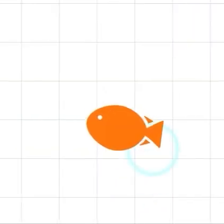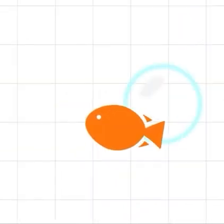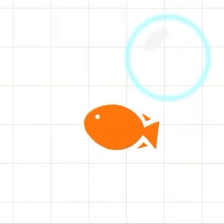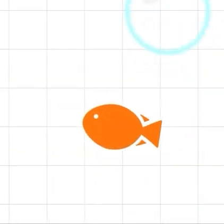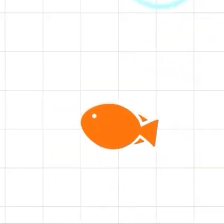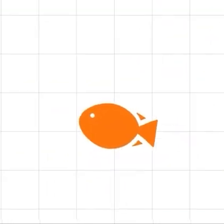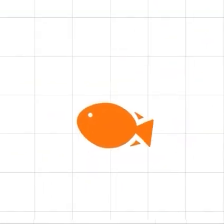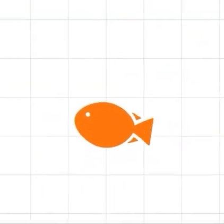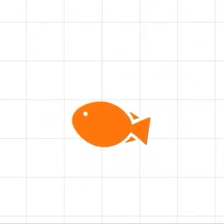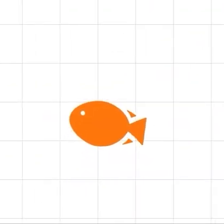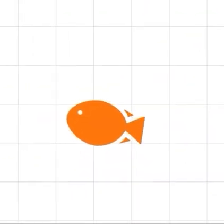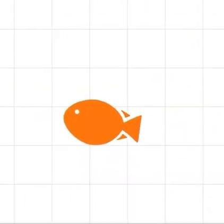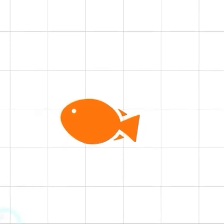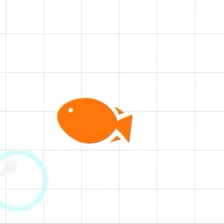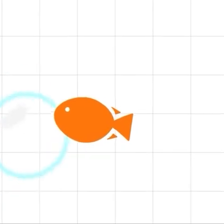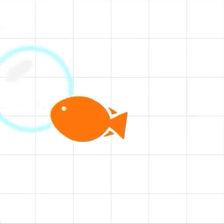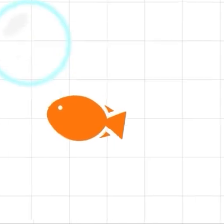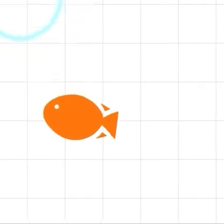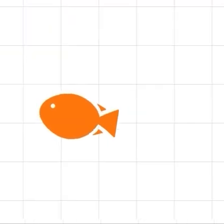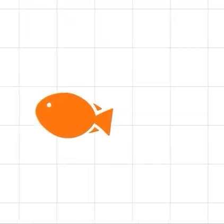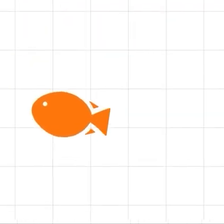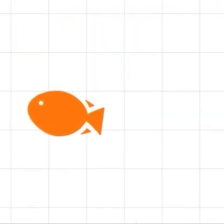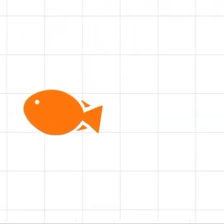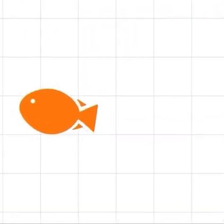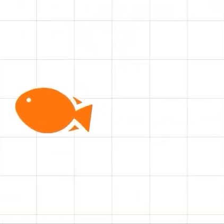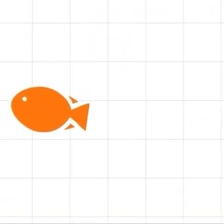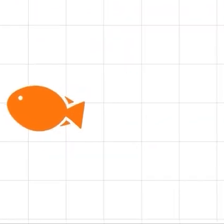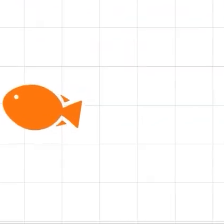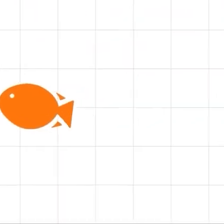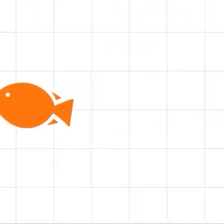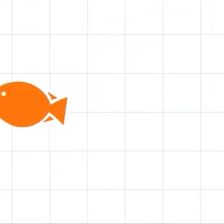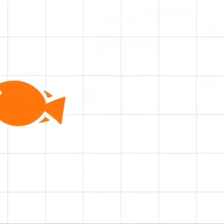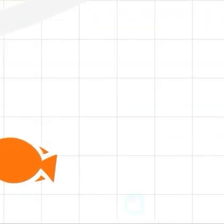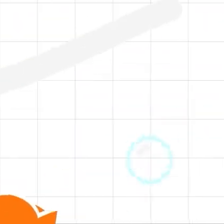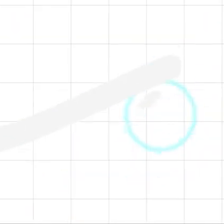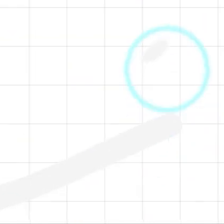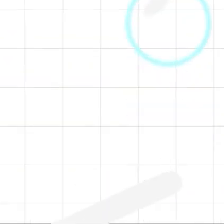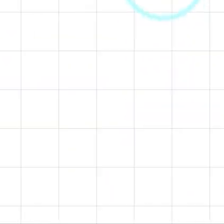O que é isso?